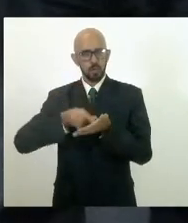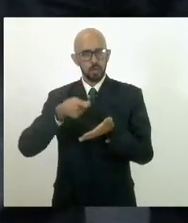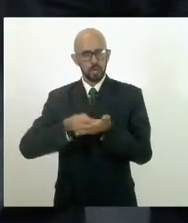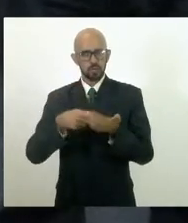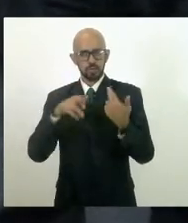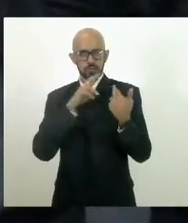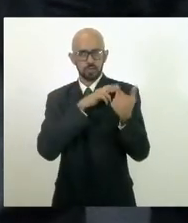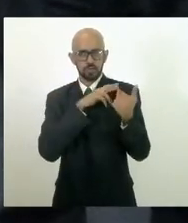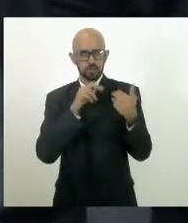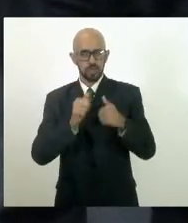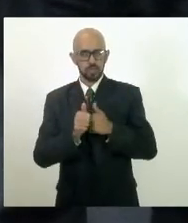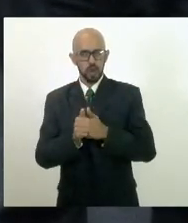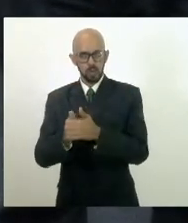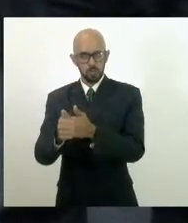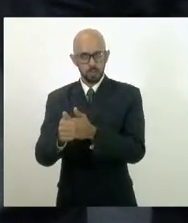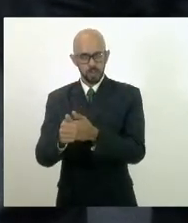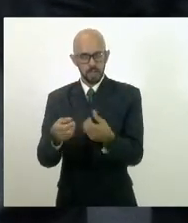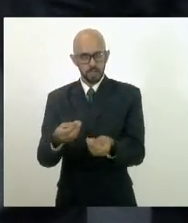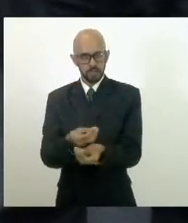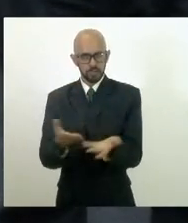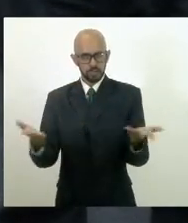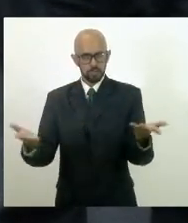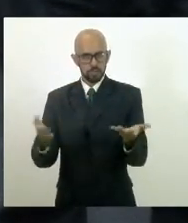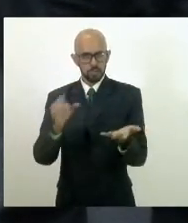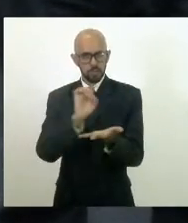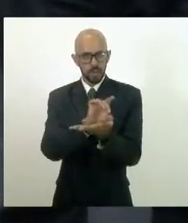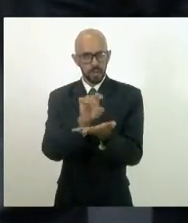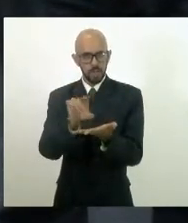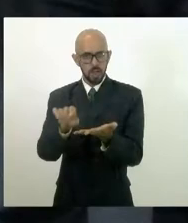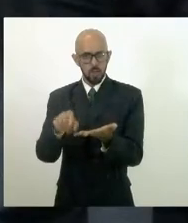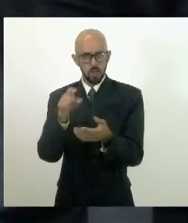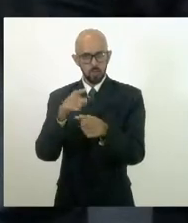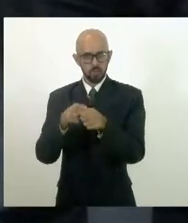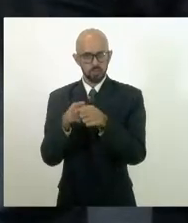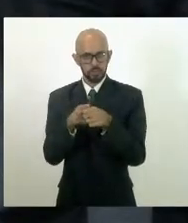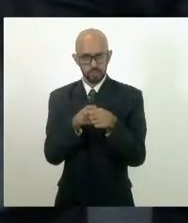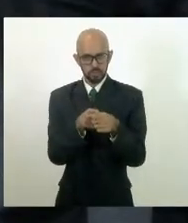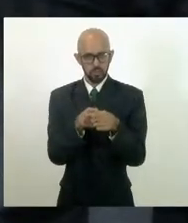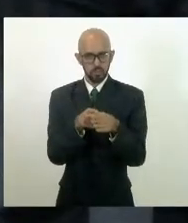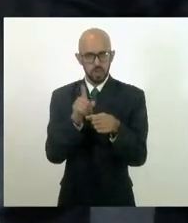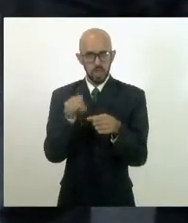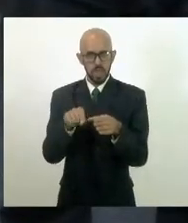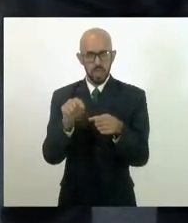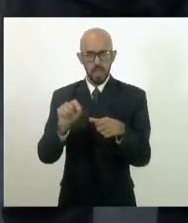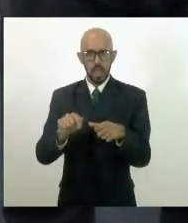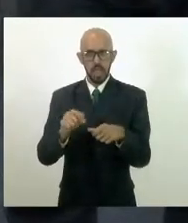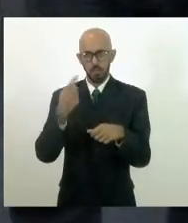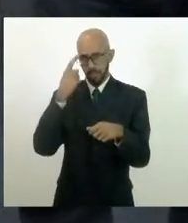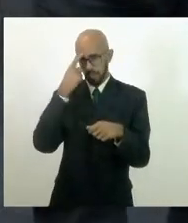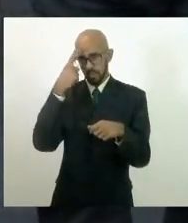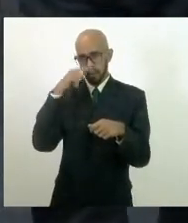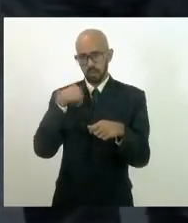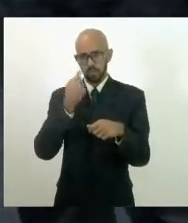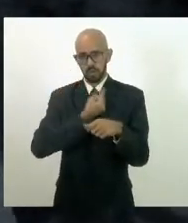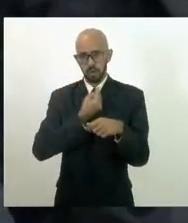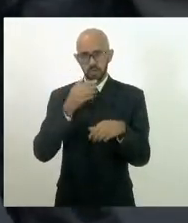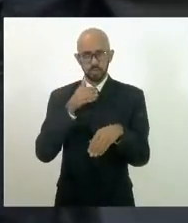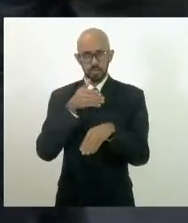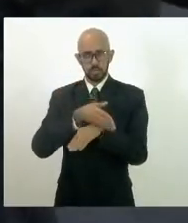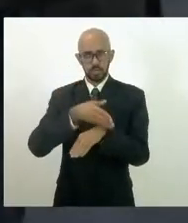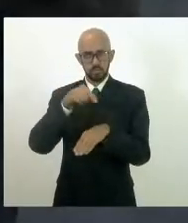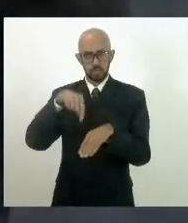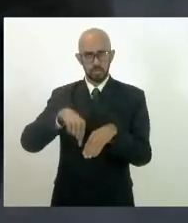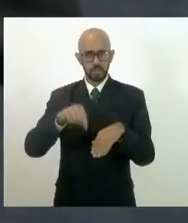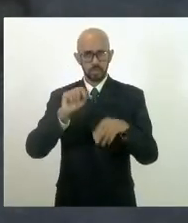distribuição desses recursos em diferentes municípios. então, essa já foi uma iniciativa que nós entramos na casa na última semana